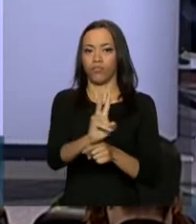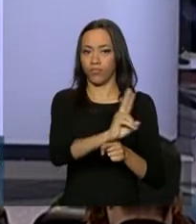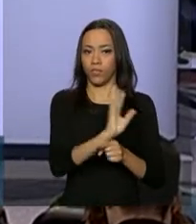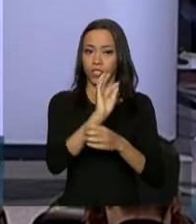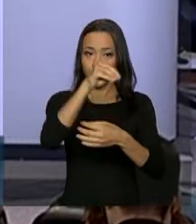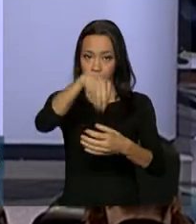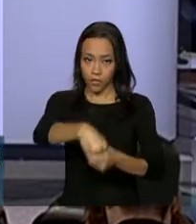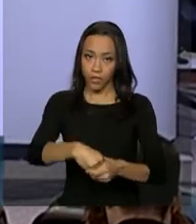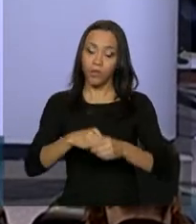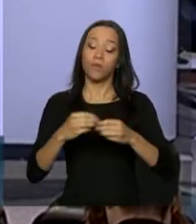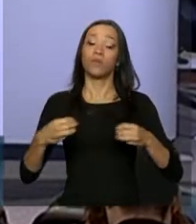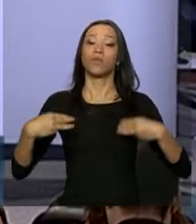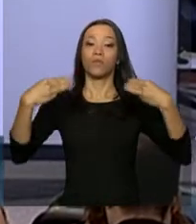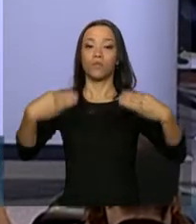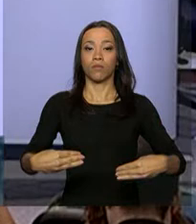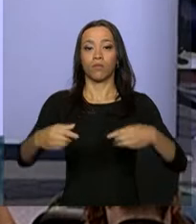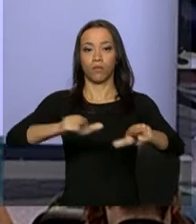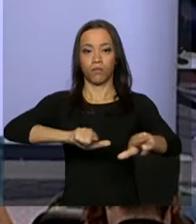Trabalho e Emprego.